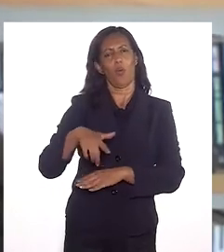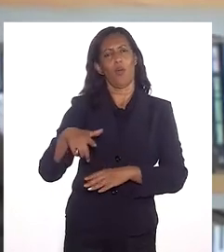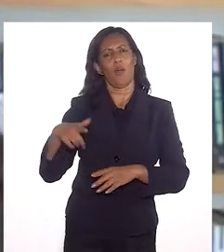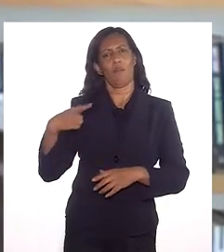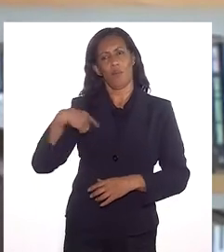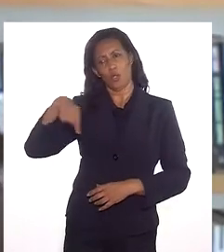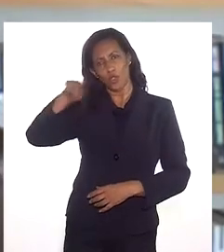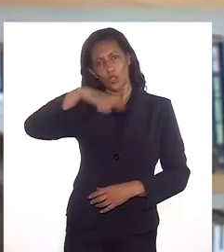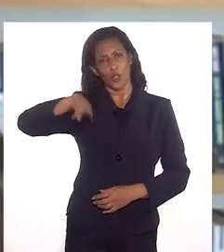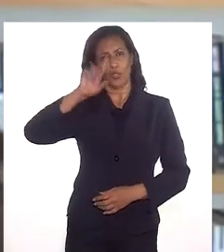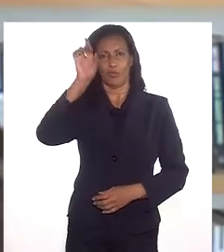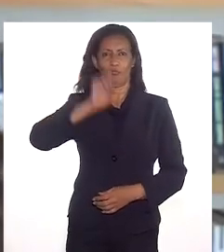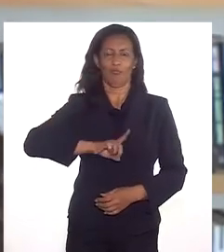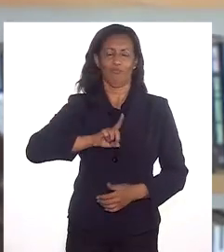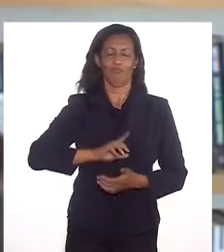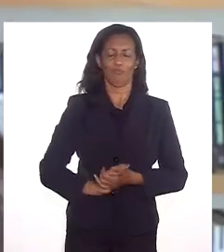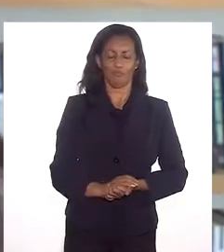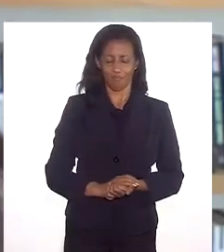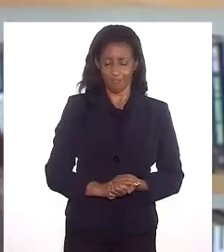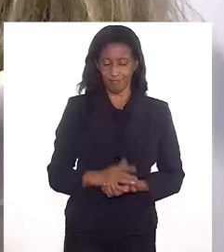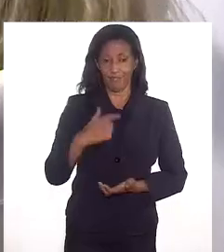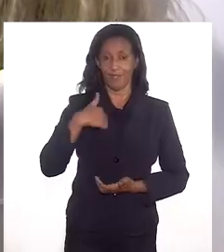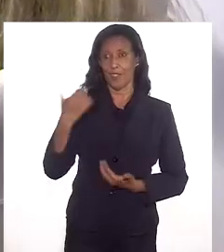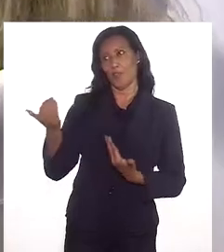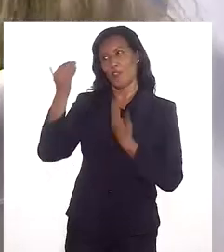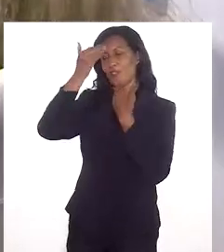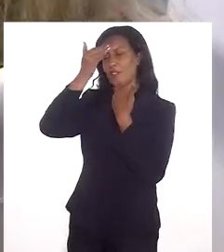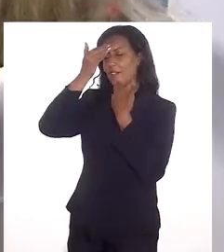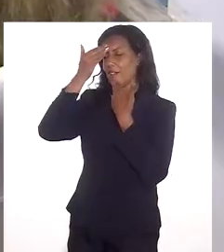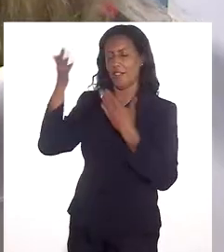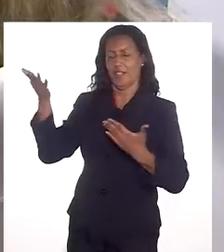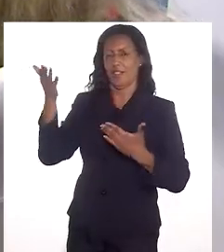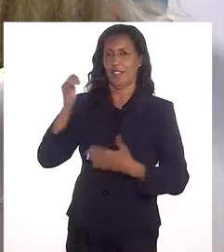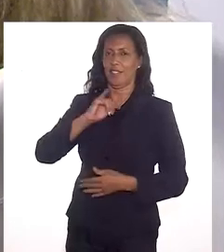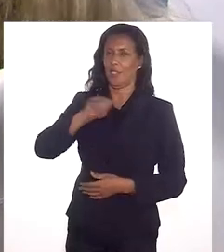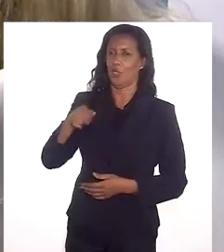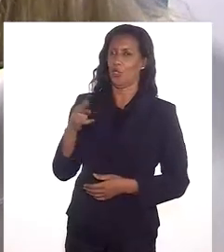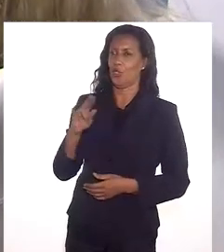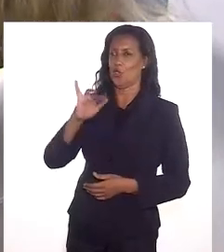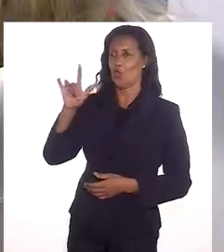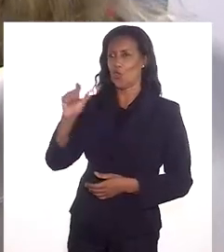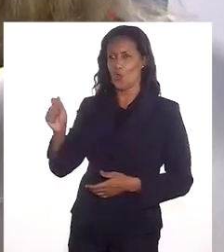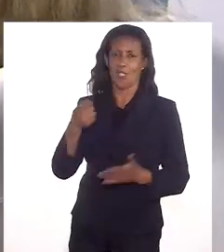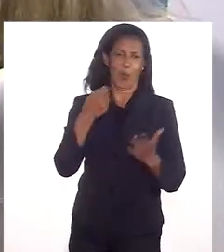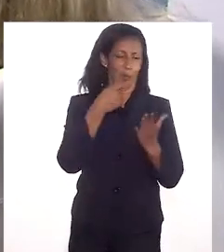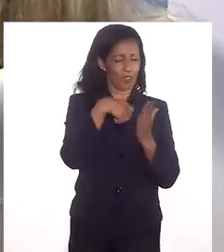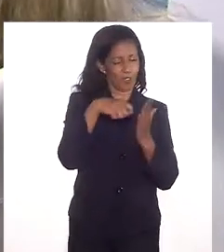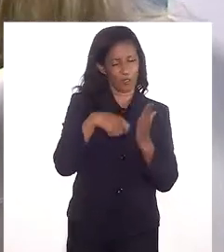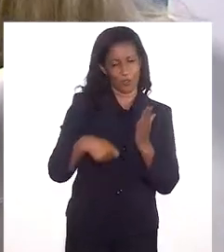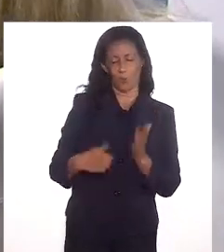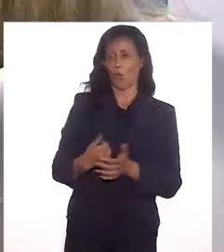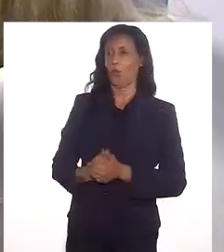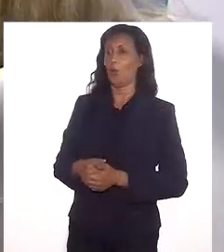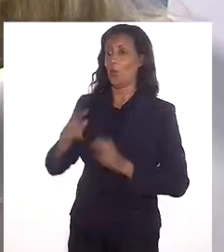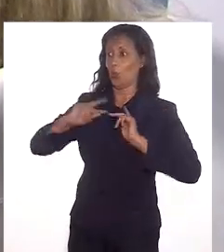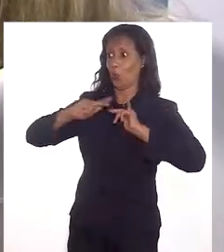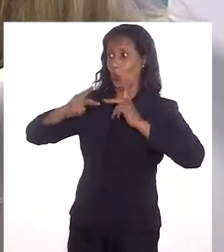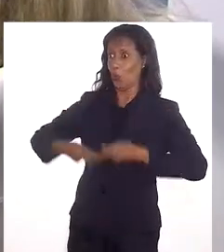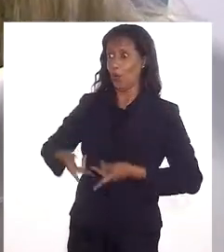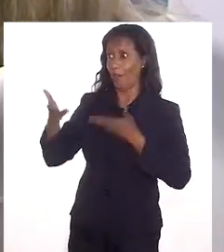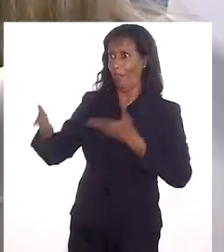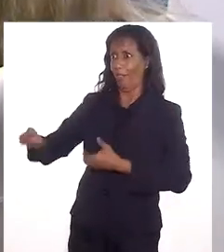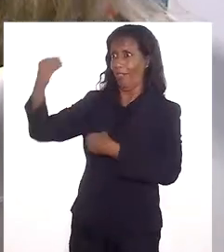brigar pelos nossos direitos. É isso que eu quero. E eu quero te agradecer, tanto à juíza, quanto à escritora,